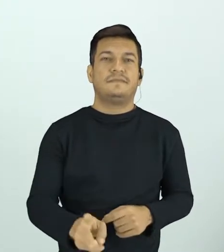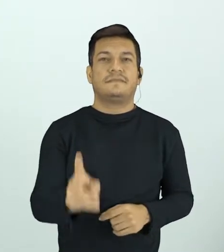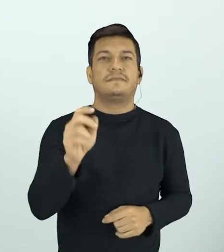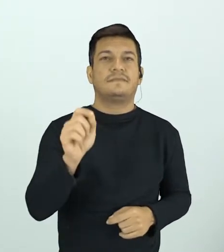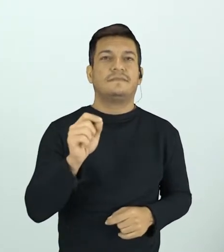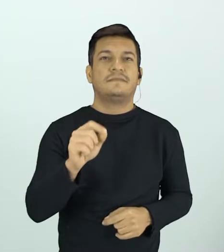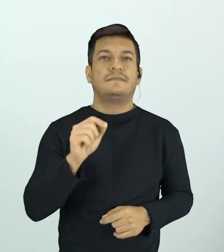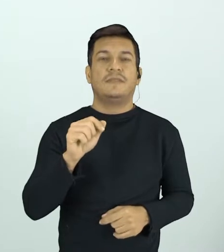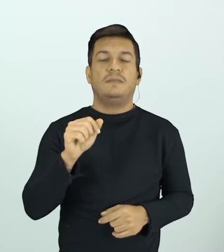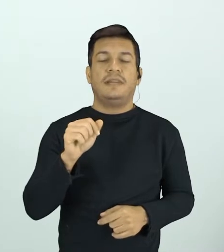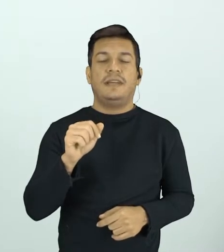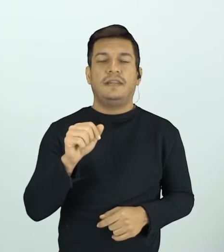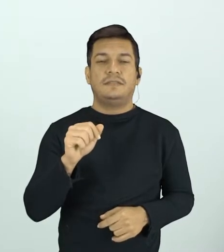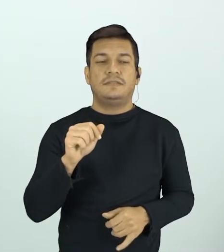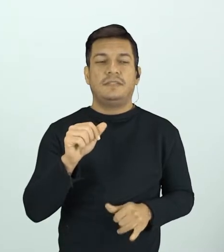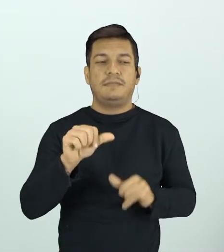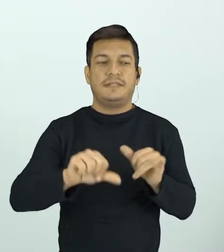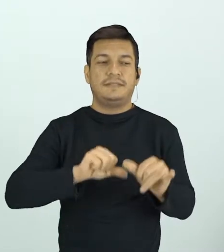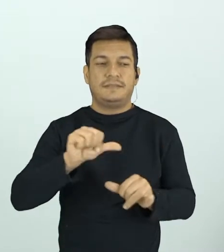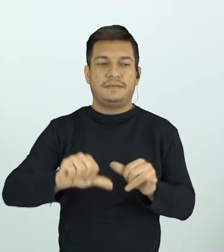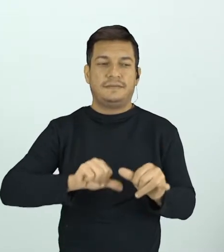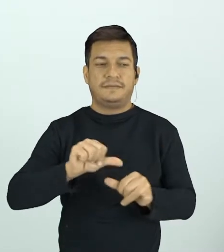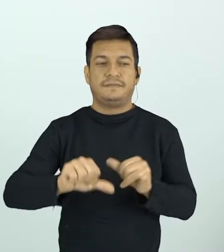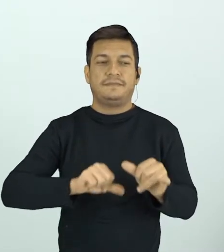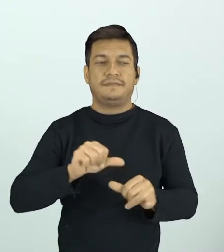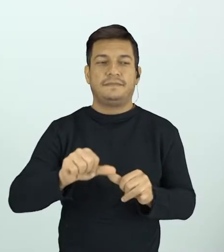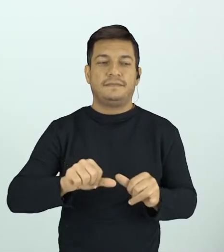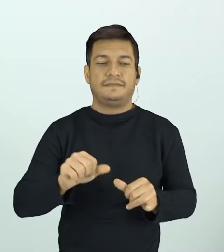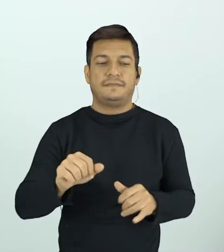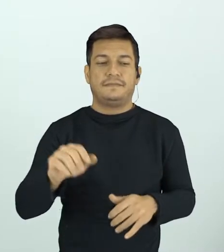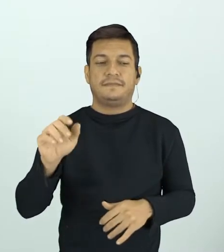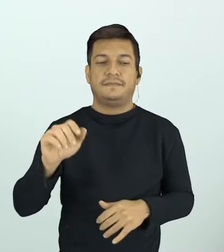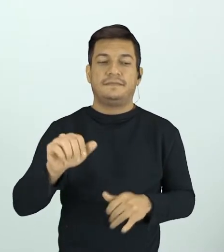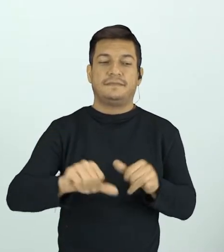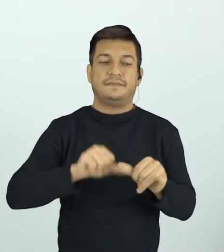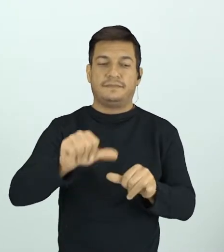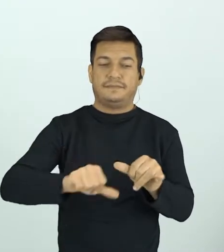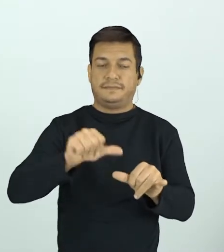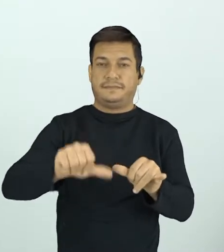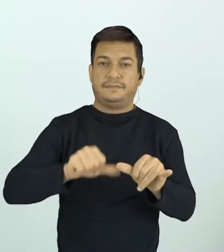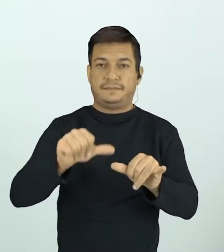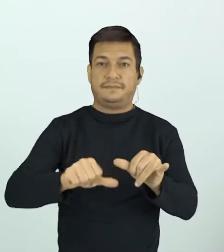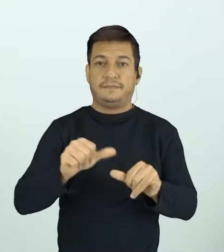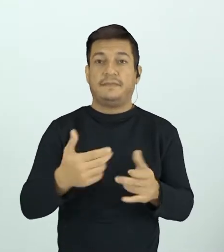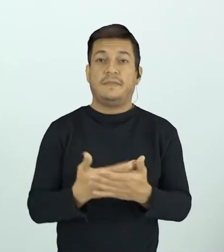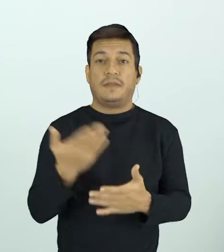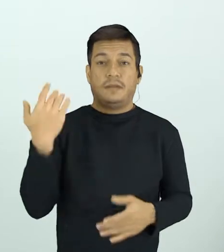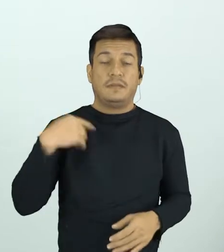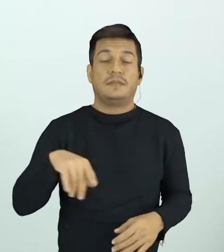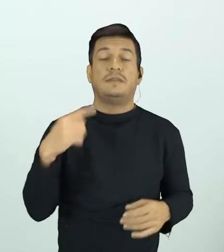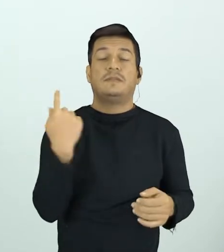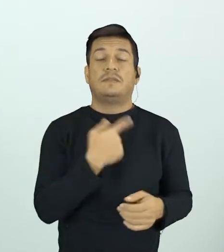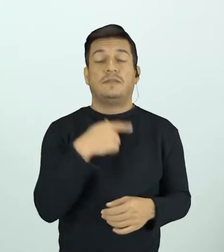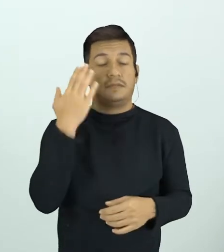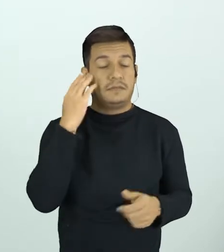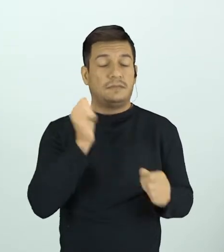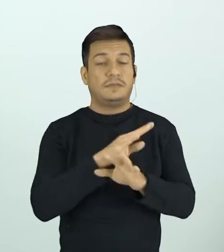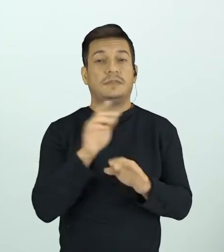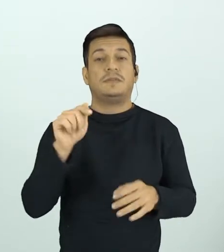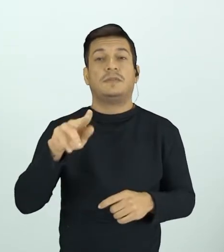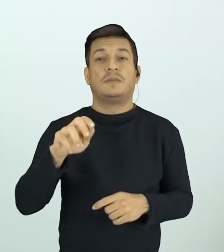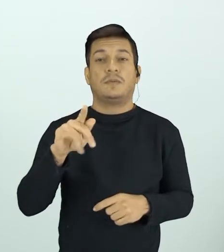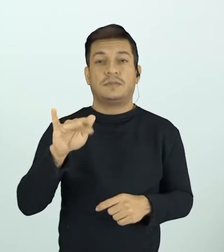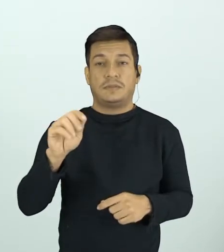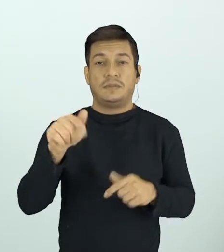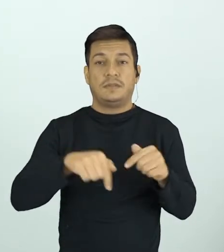sobre reações químicas. Na aula passada nós entendemos o que é uma equação química, quais os membros que formam e o que